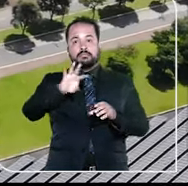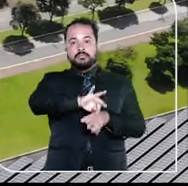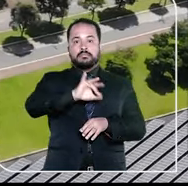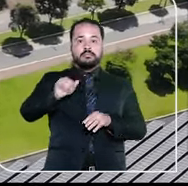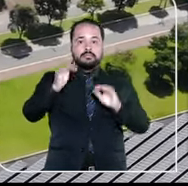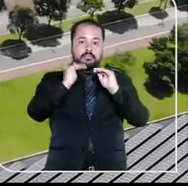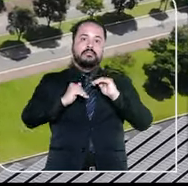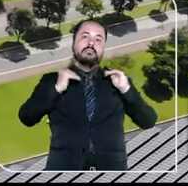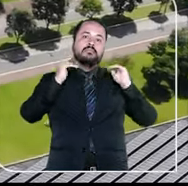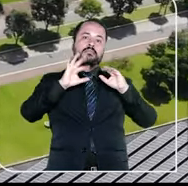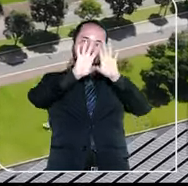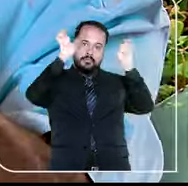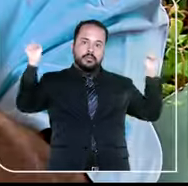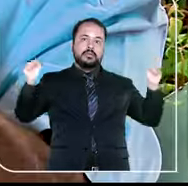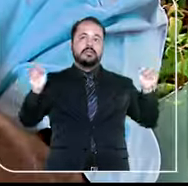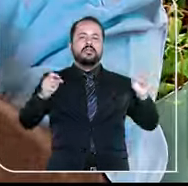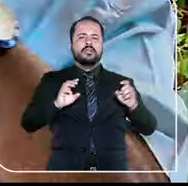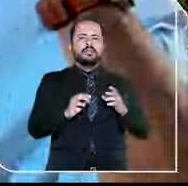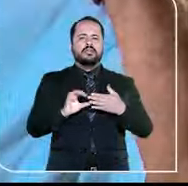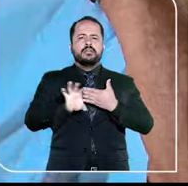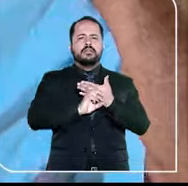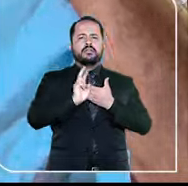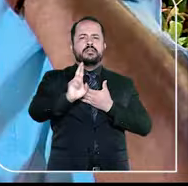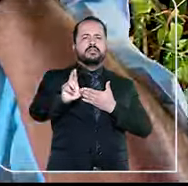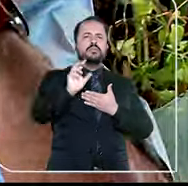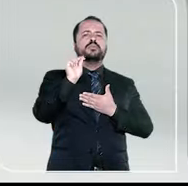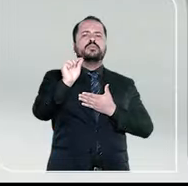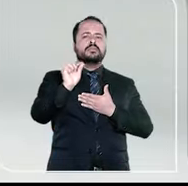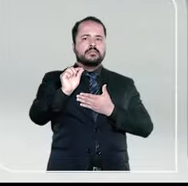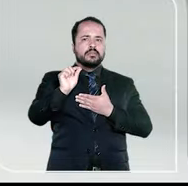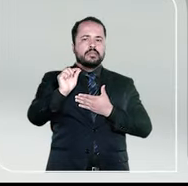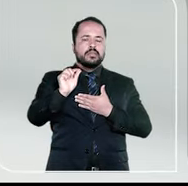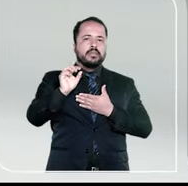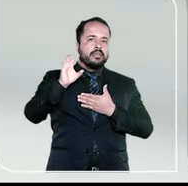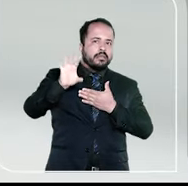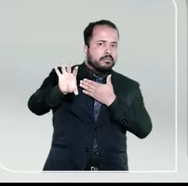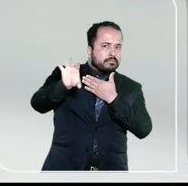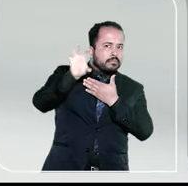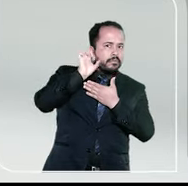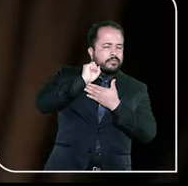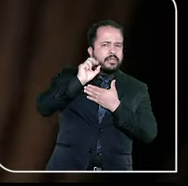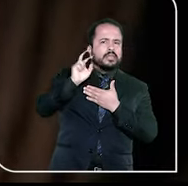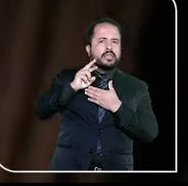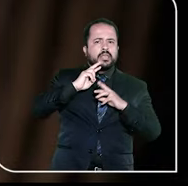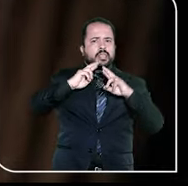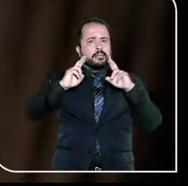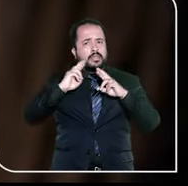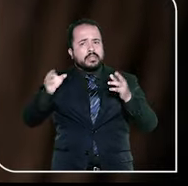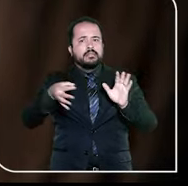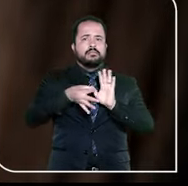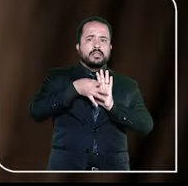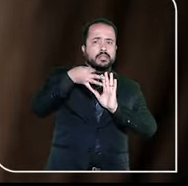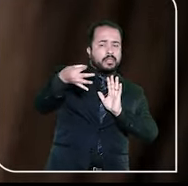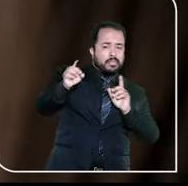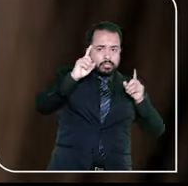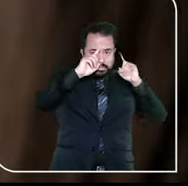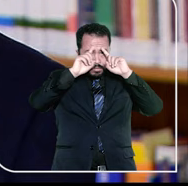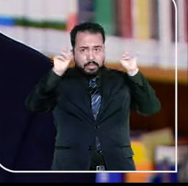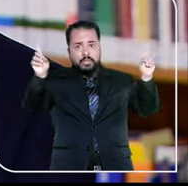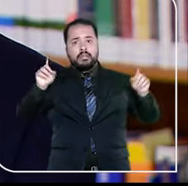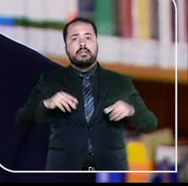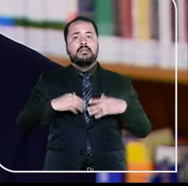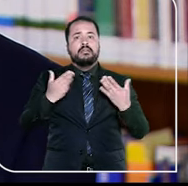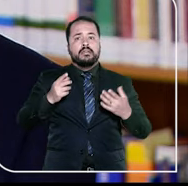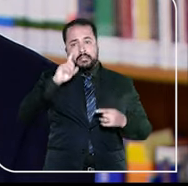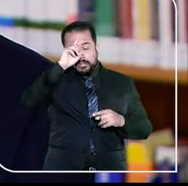O sentido da ouvidoria é ouvir quais são as queixas, as sugestões, as ideias.